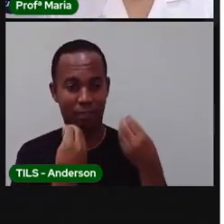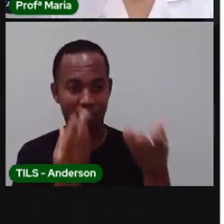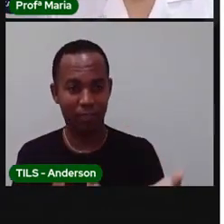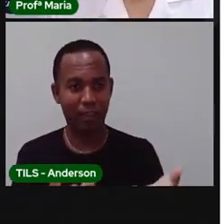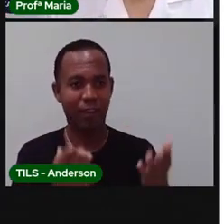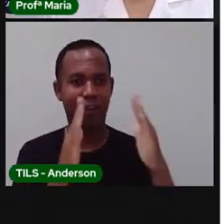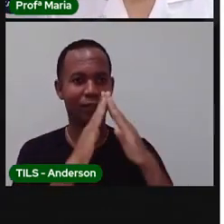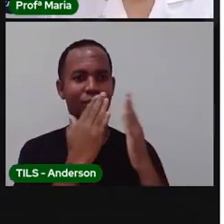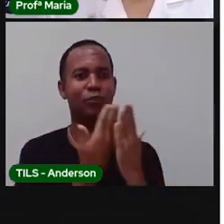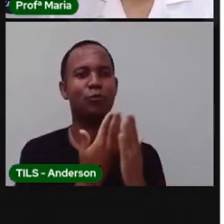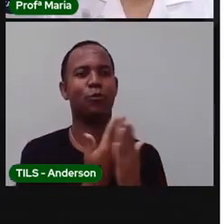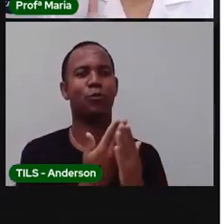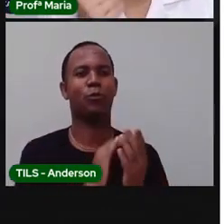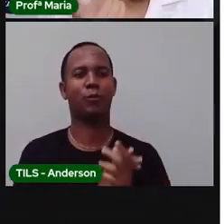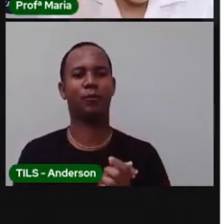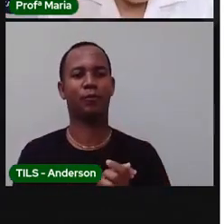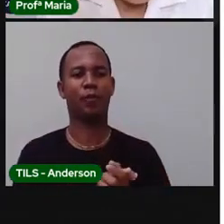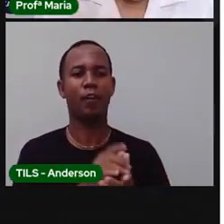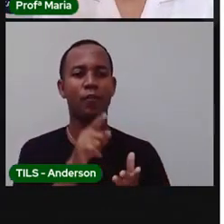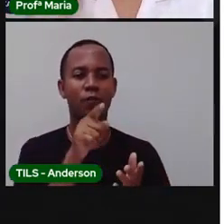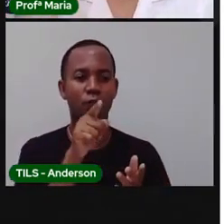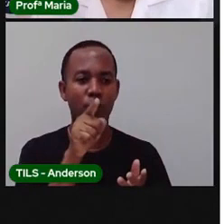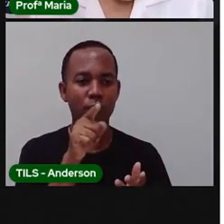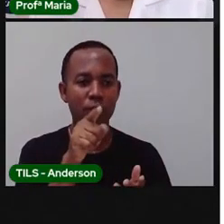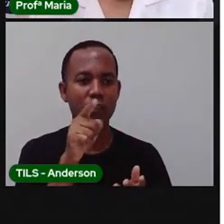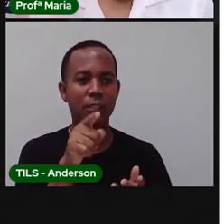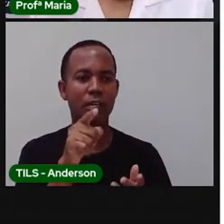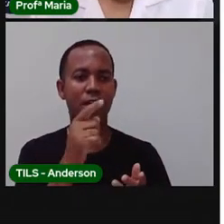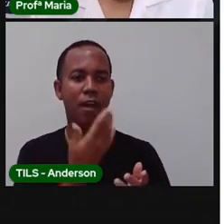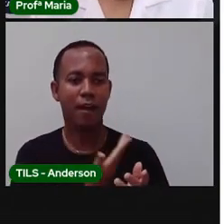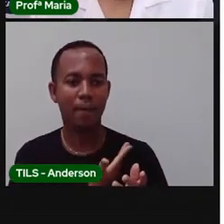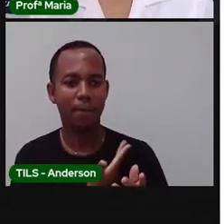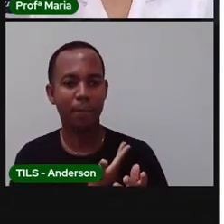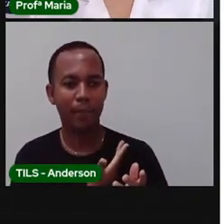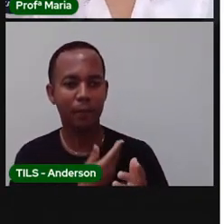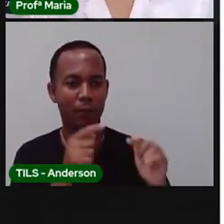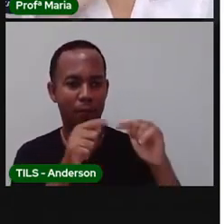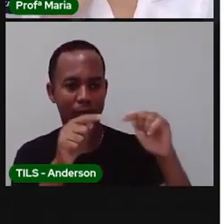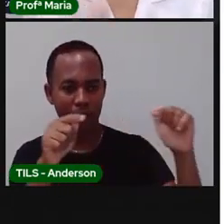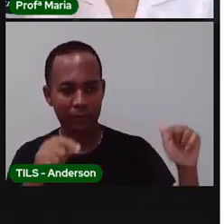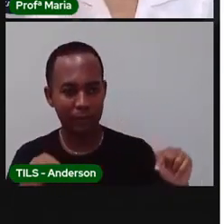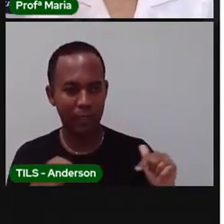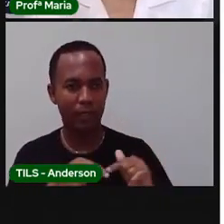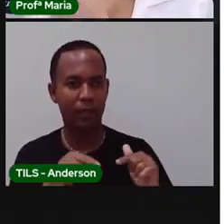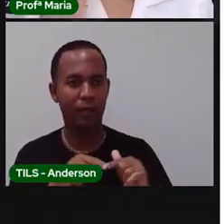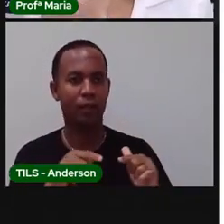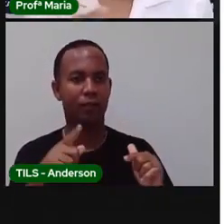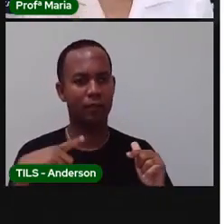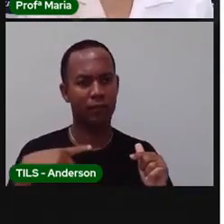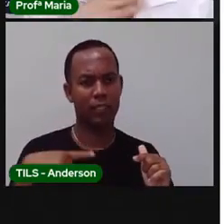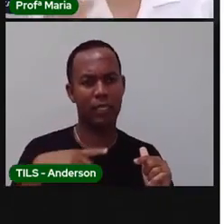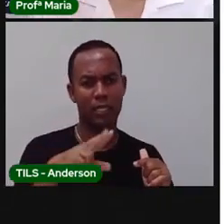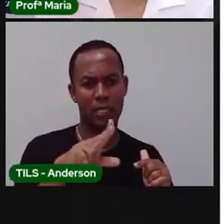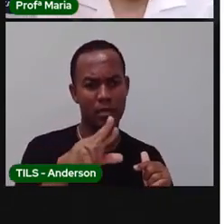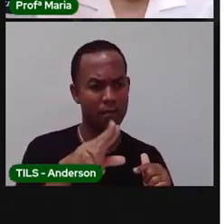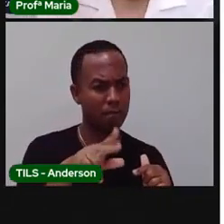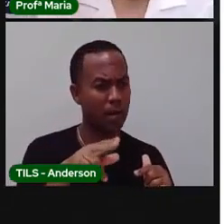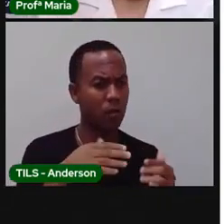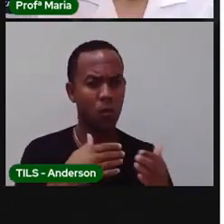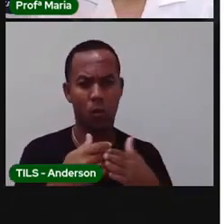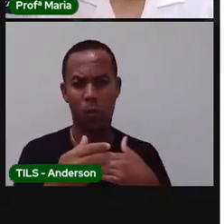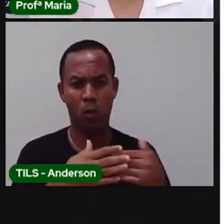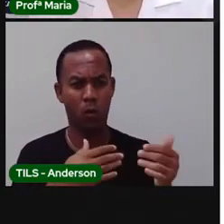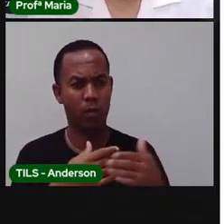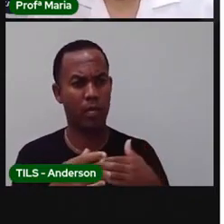O que isso quer dizer, Pro? Quer dizer que você, o seu coleguinha de sala, né, no caso de quem tem irmão, o seu irmãozinho, ou quem quer que